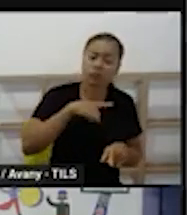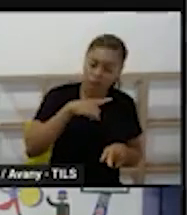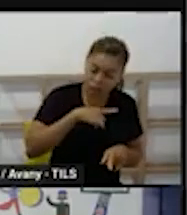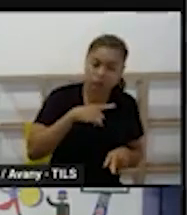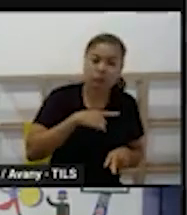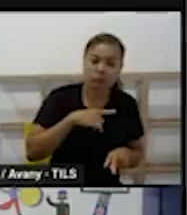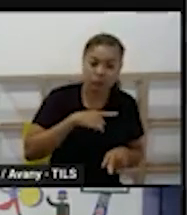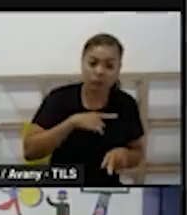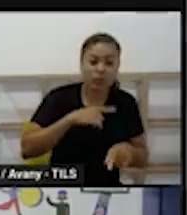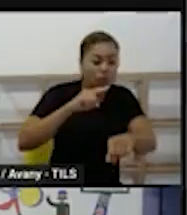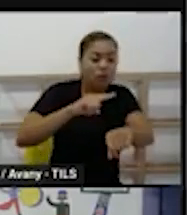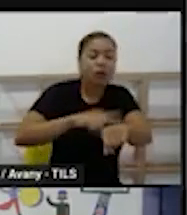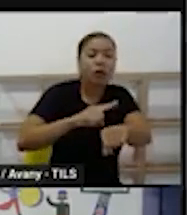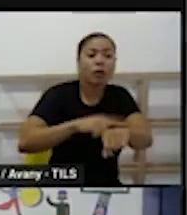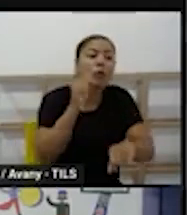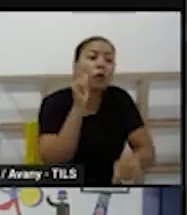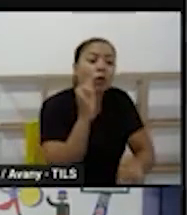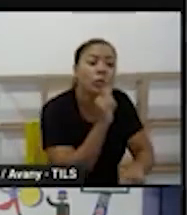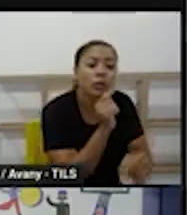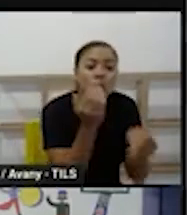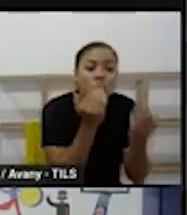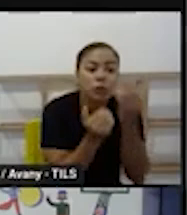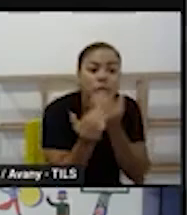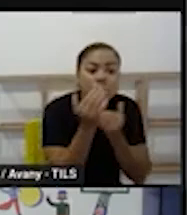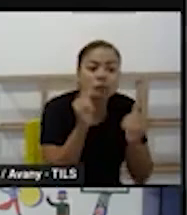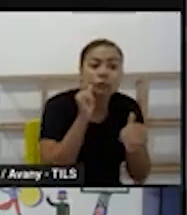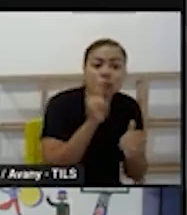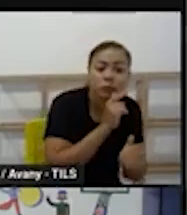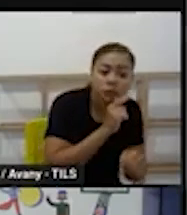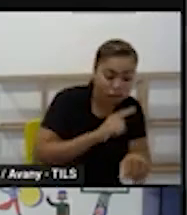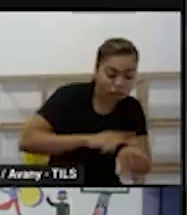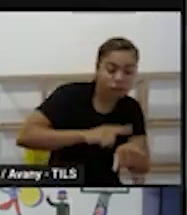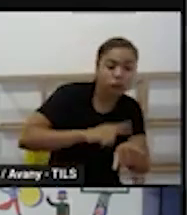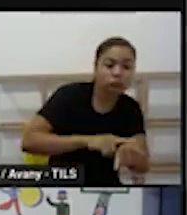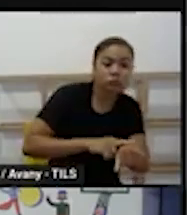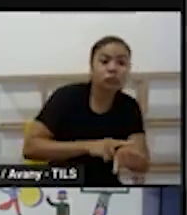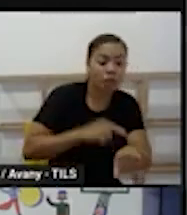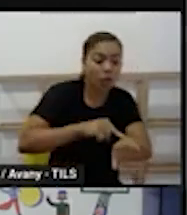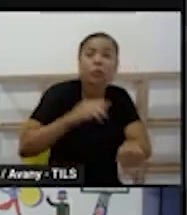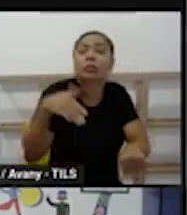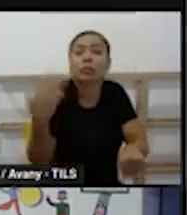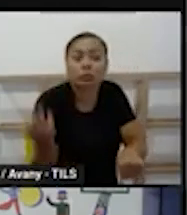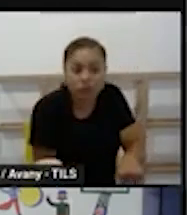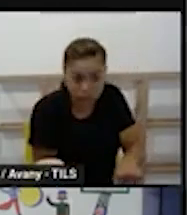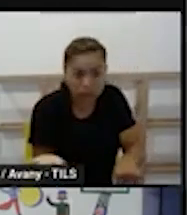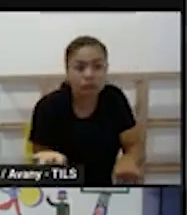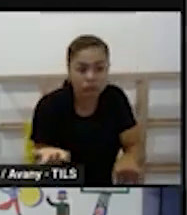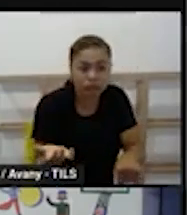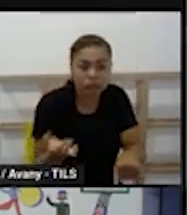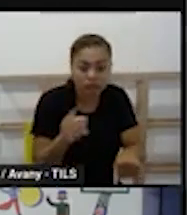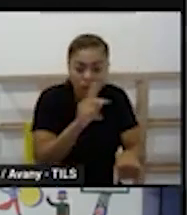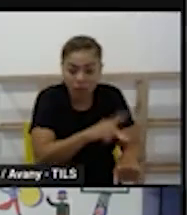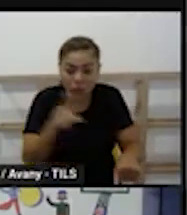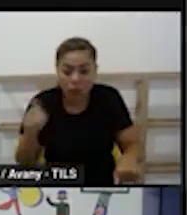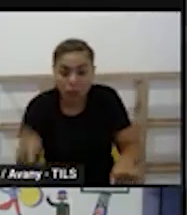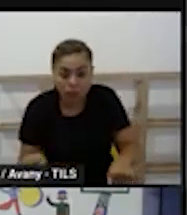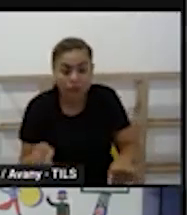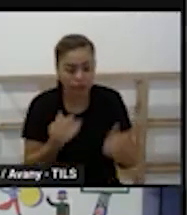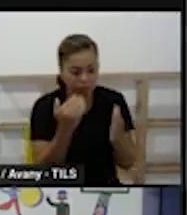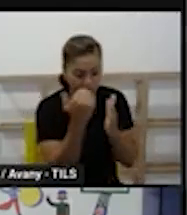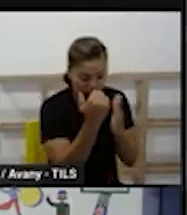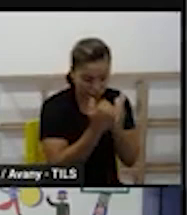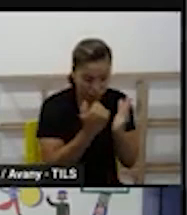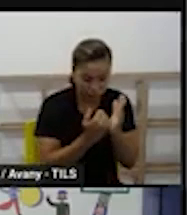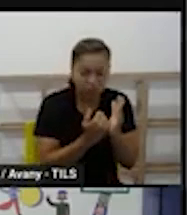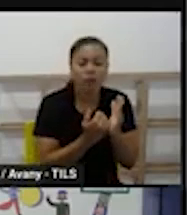lanche que a gente sabe que a merendeira precisa começar a organizar esse lanche então o professor acaba organizando o planejamento